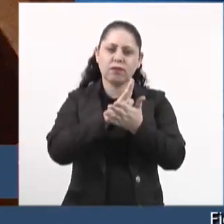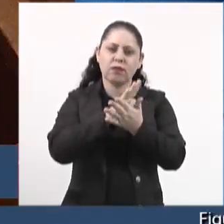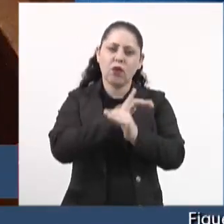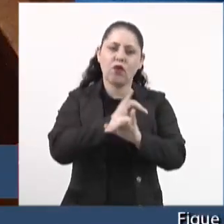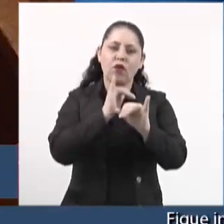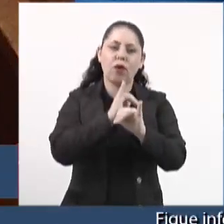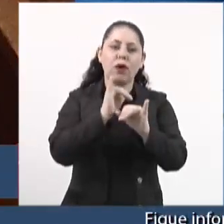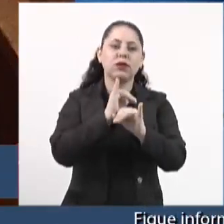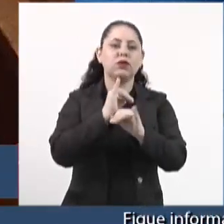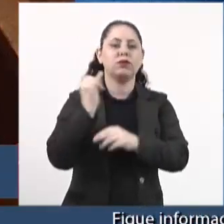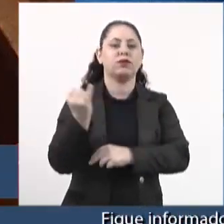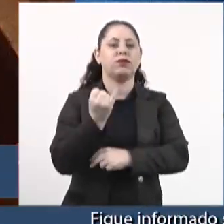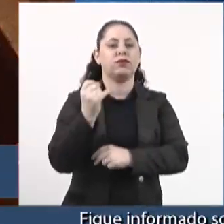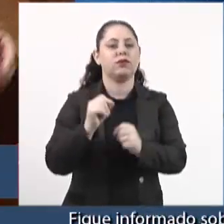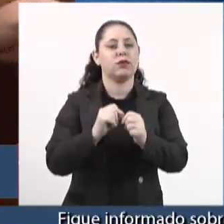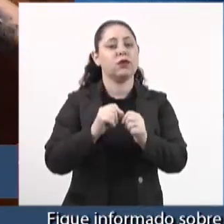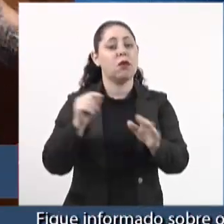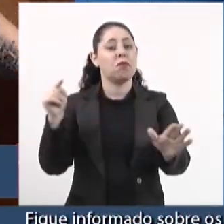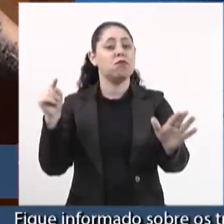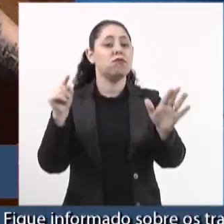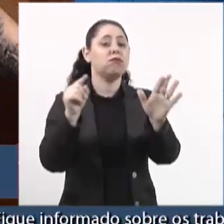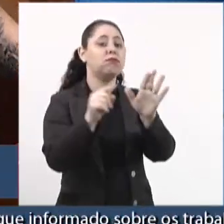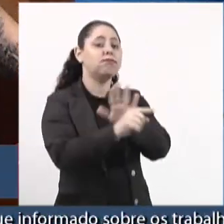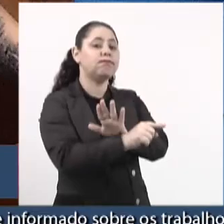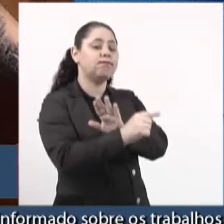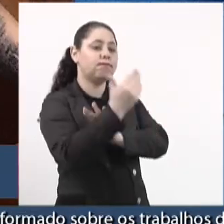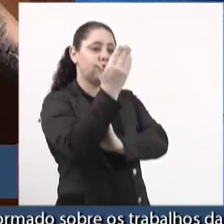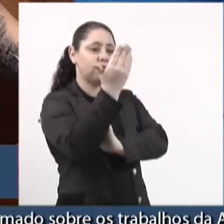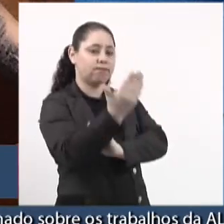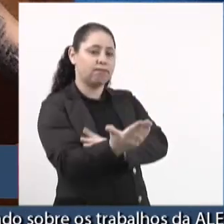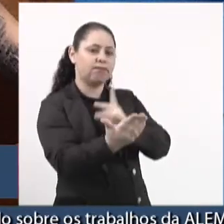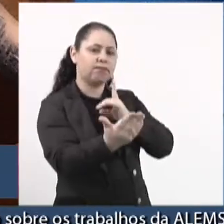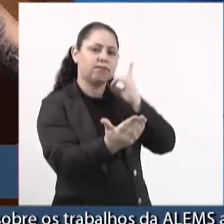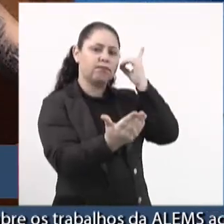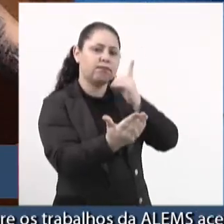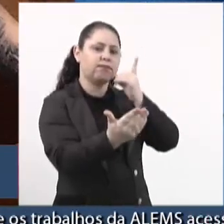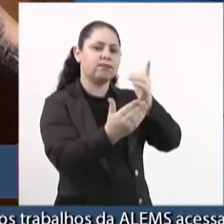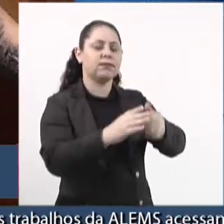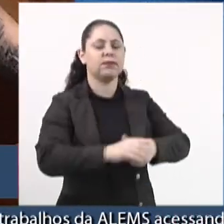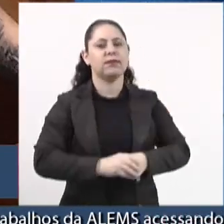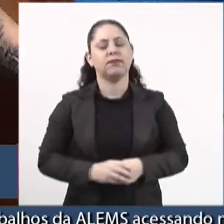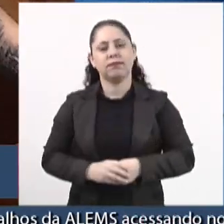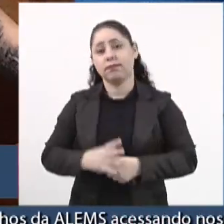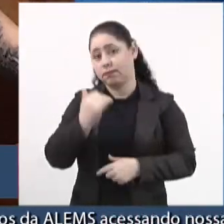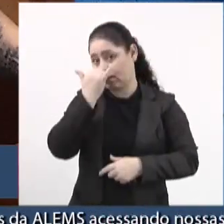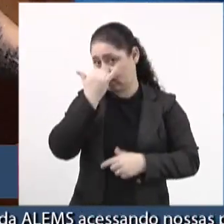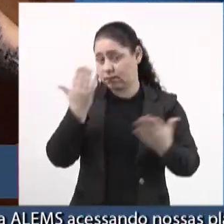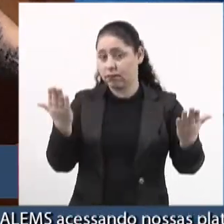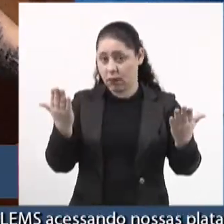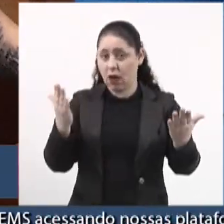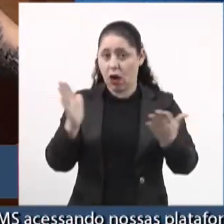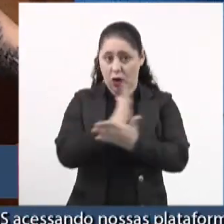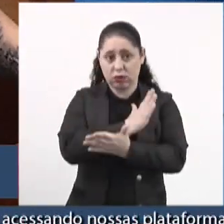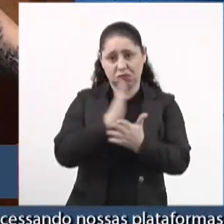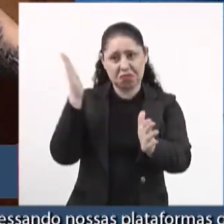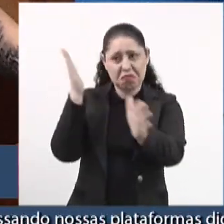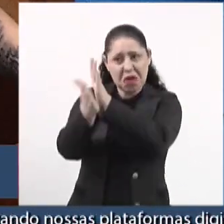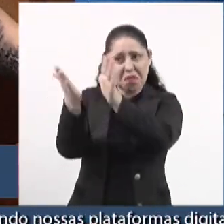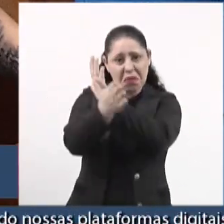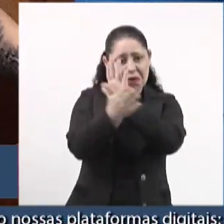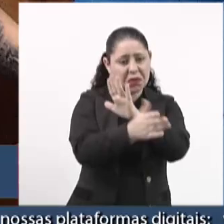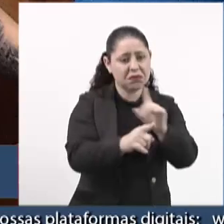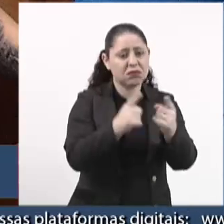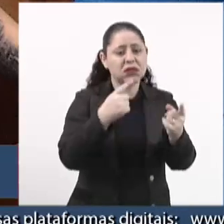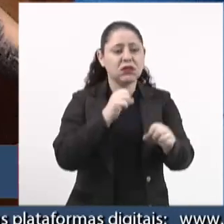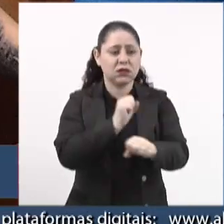fazendo uma pergunta aos senhores deputados. Infelizmente, alguns saíram, mas espero